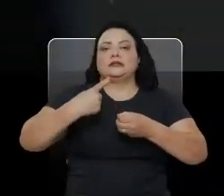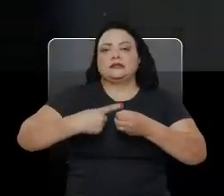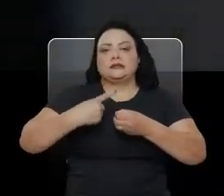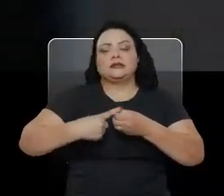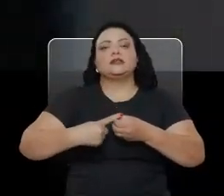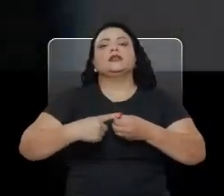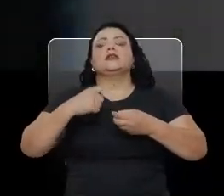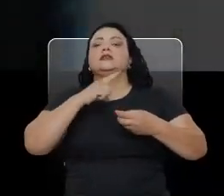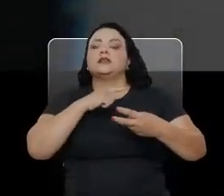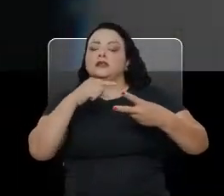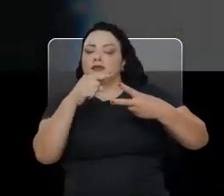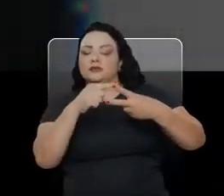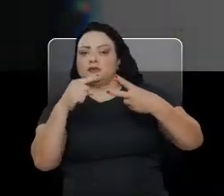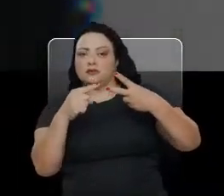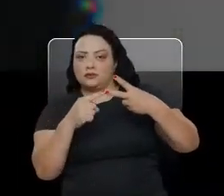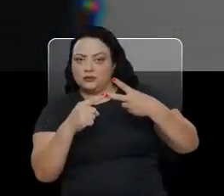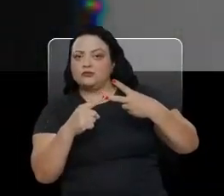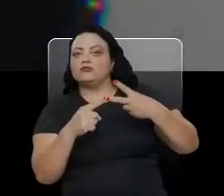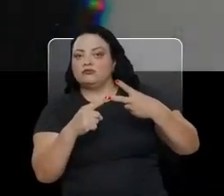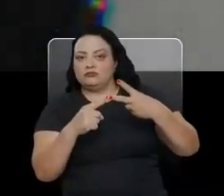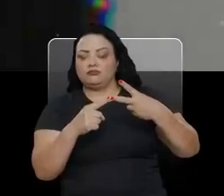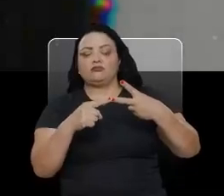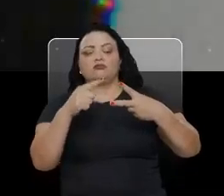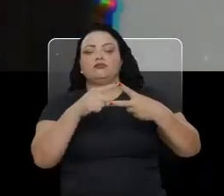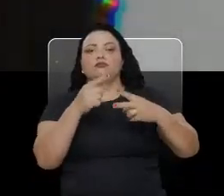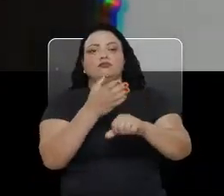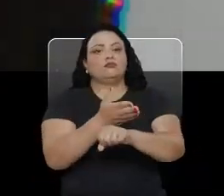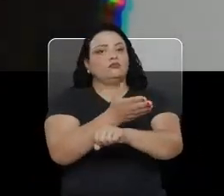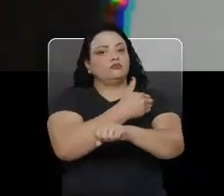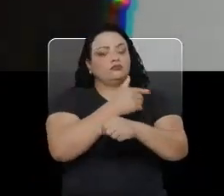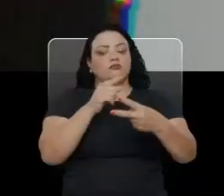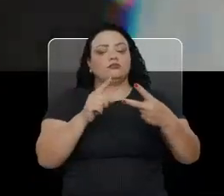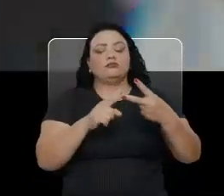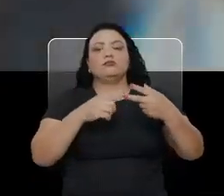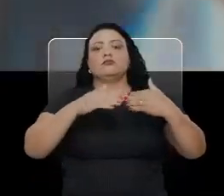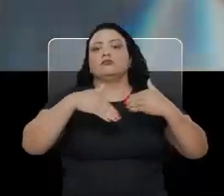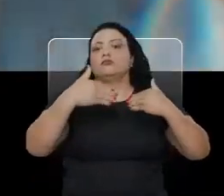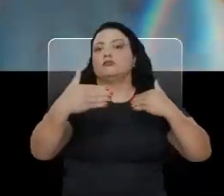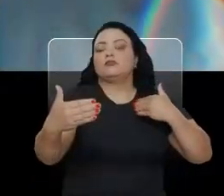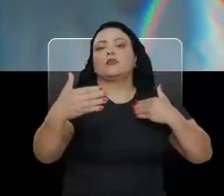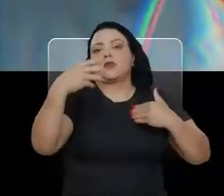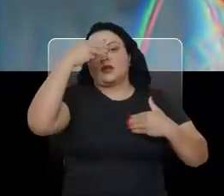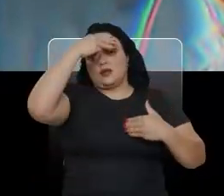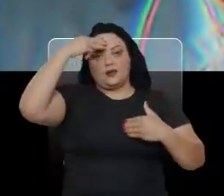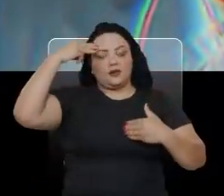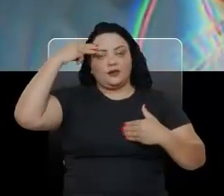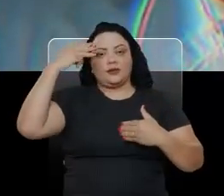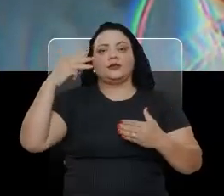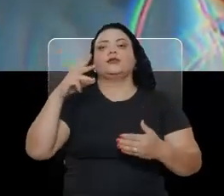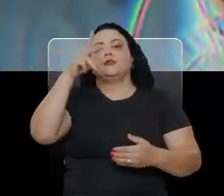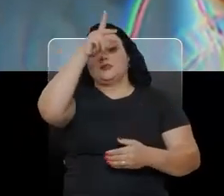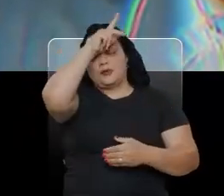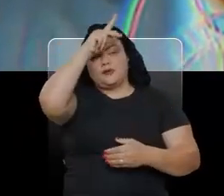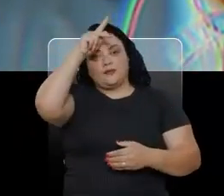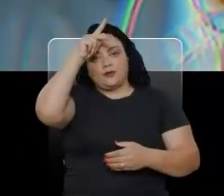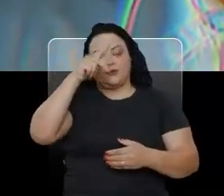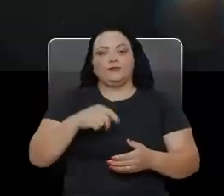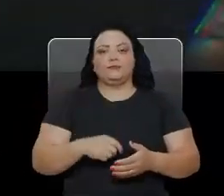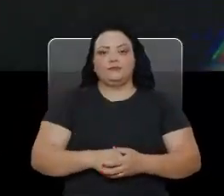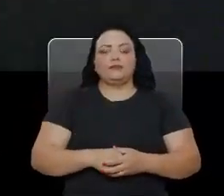pode ser dividida em dois momentos. Antes e depois de Erzeng Guzmão, prefeito.